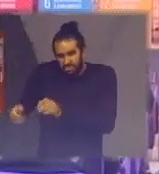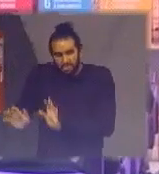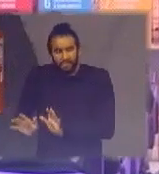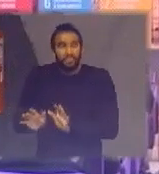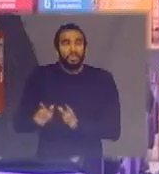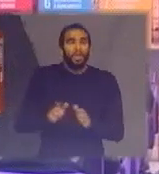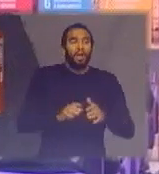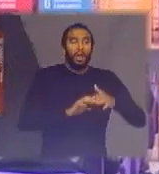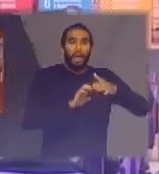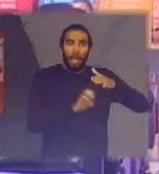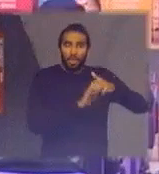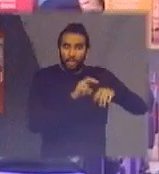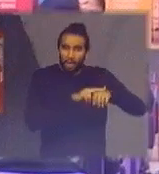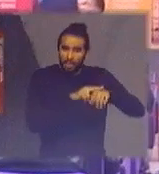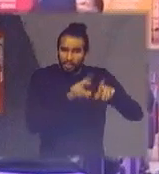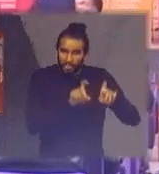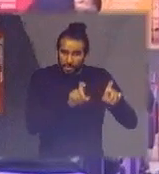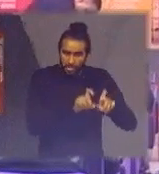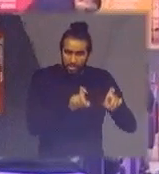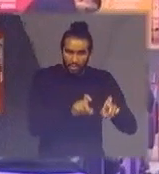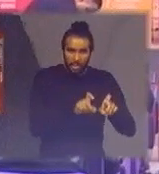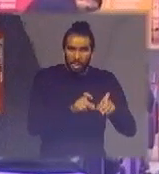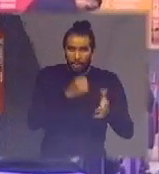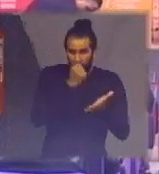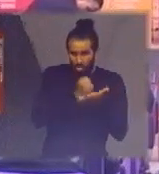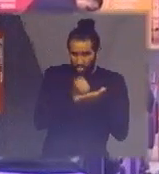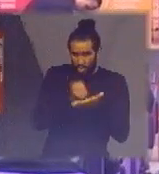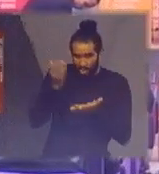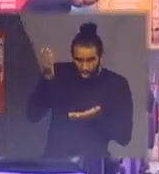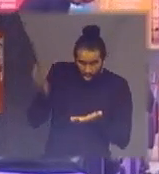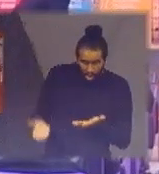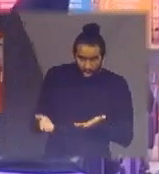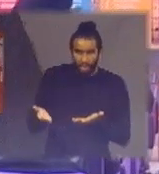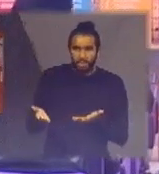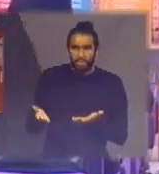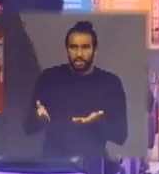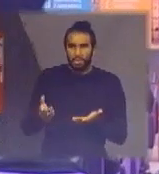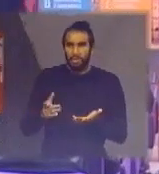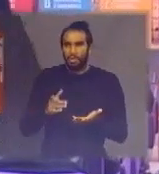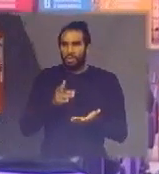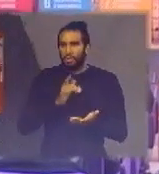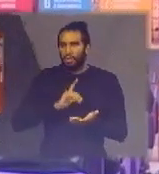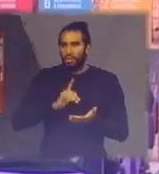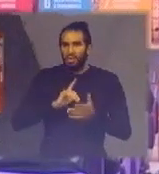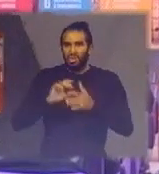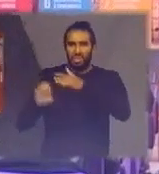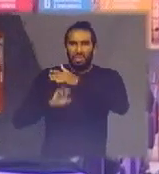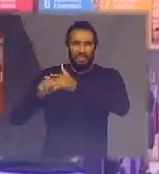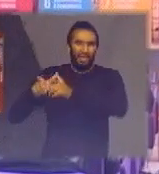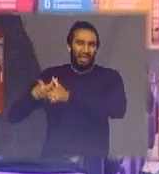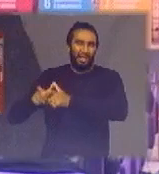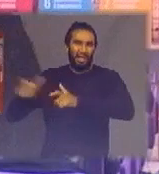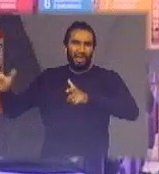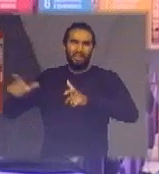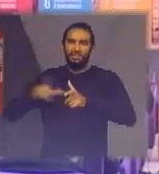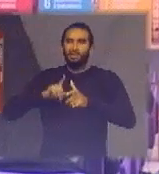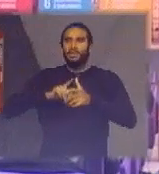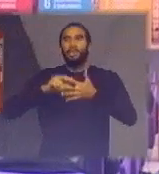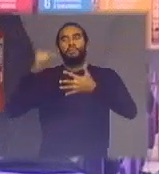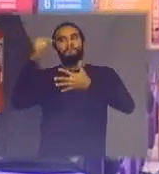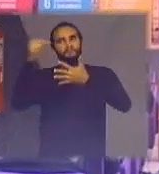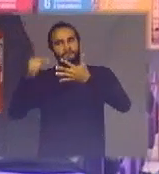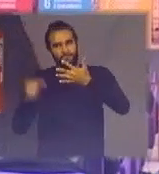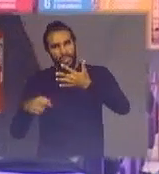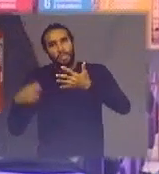Green Electrum para contratar esses operadores que são grandes empresas possuem todos os requisitos os operadores